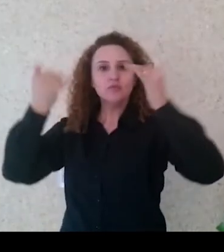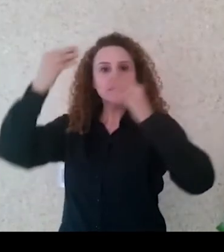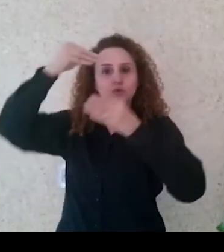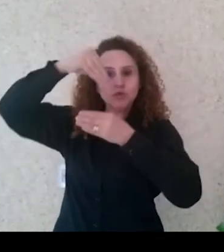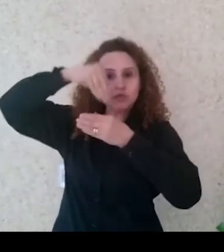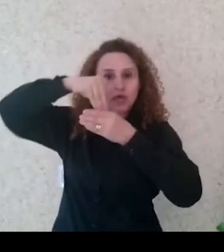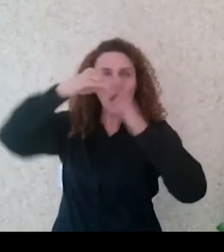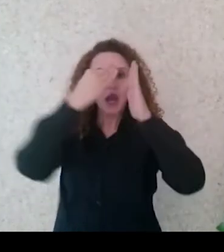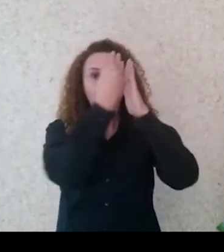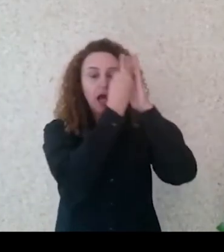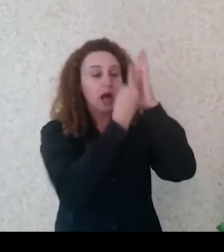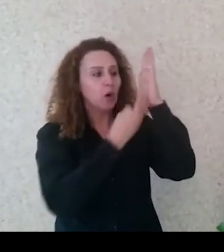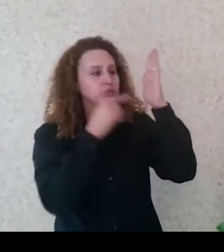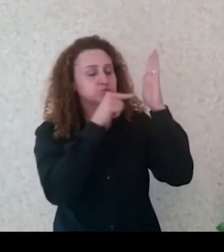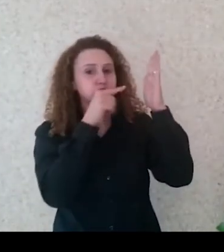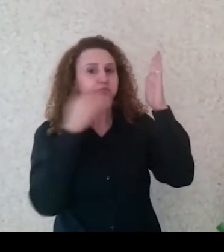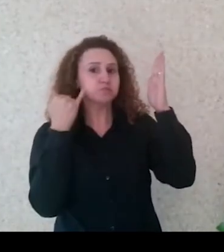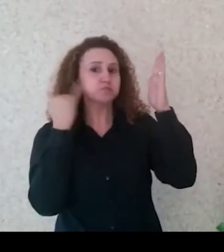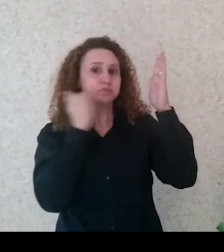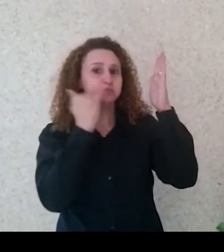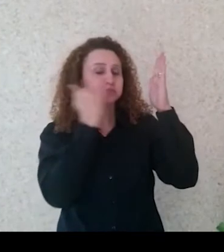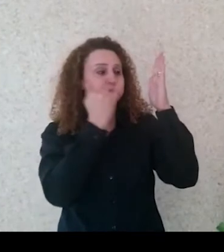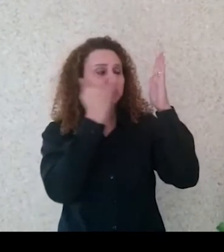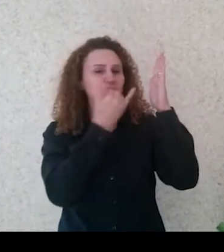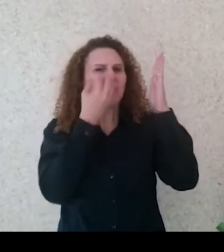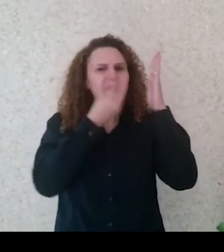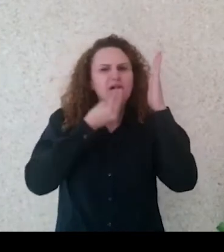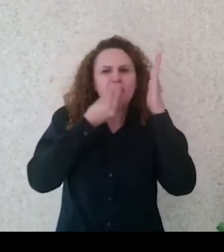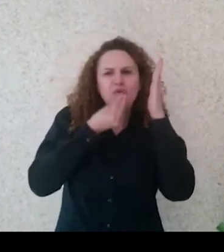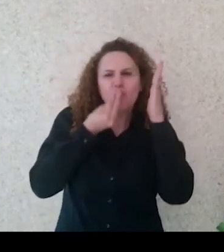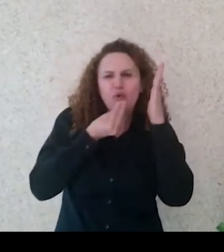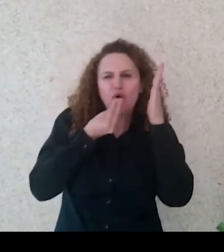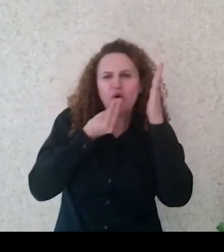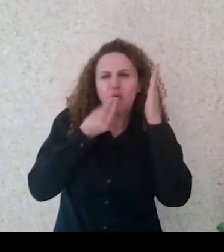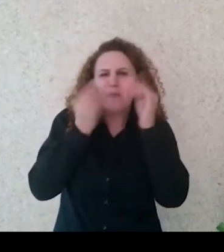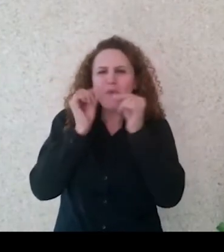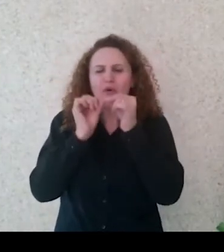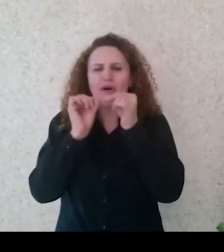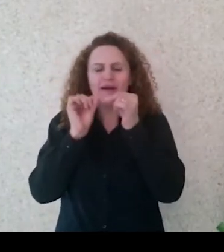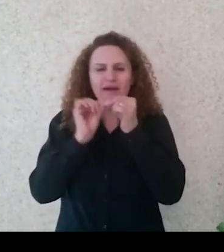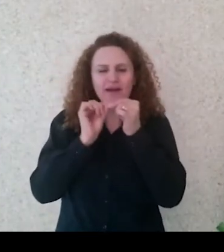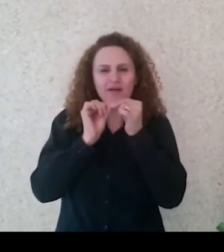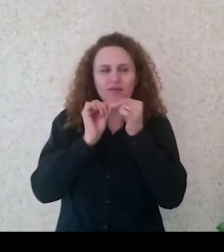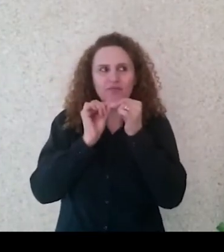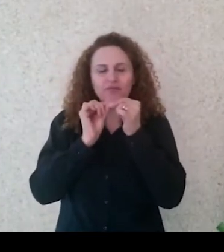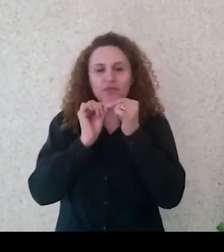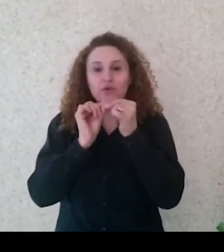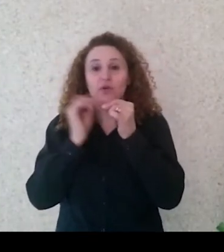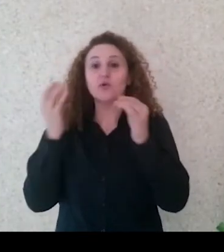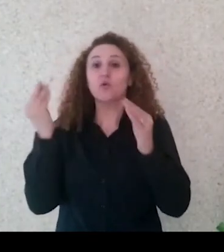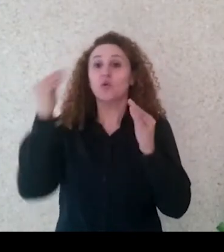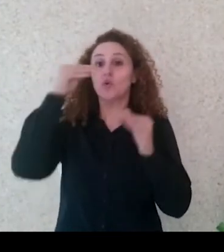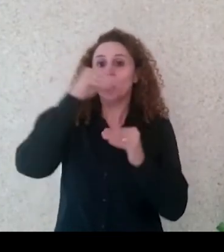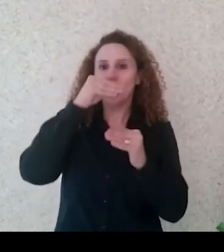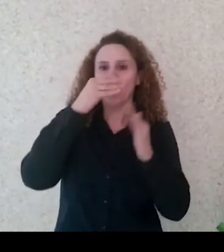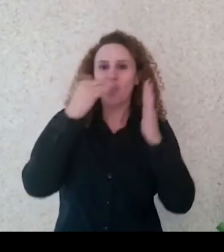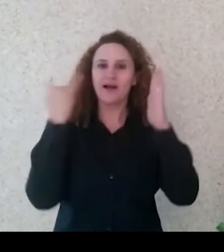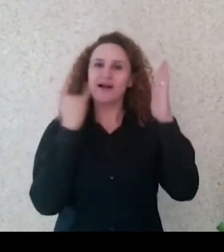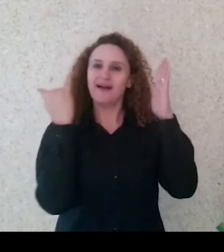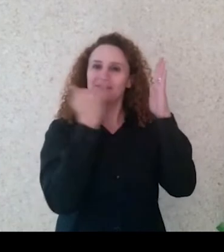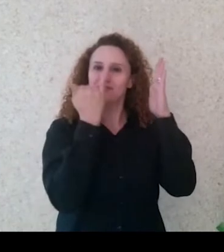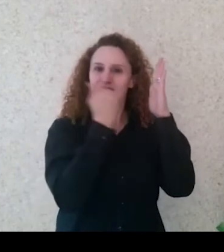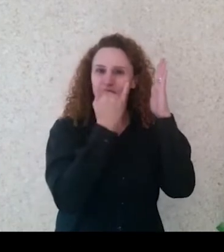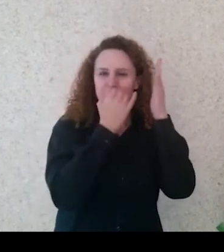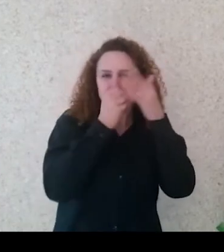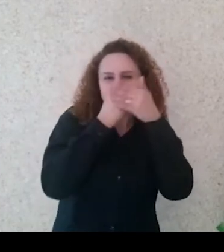dentro de um texto. Como que eu construo uma informação implícita? Como isso é possível? Então, nós vamos